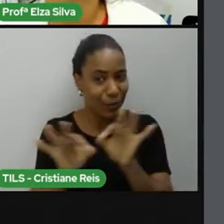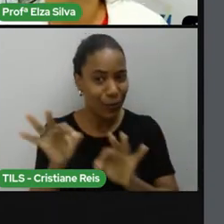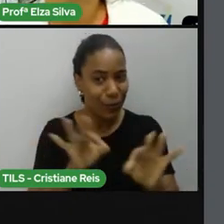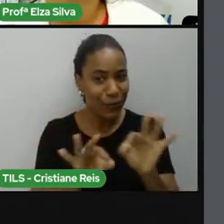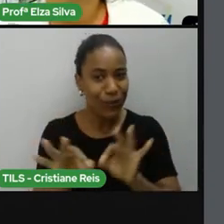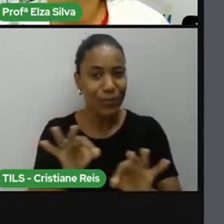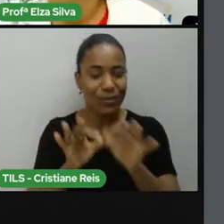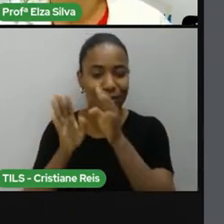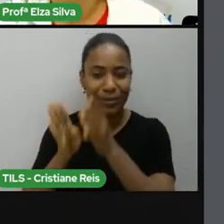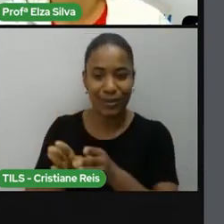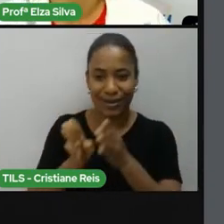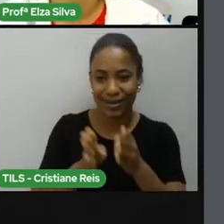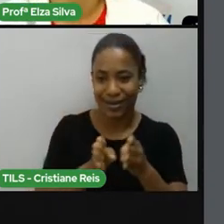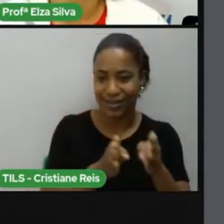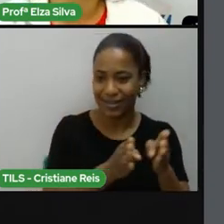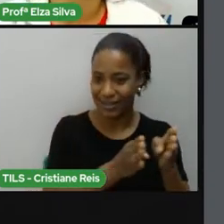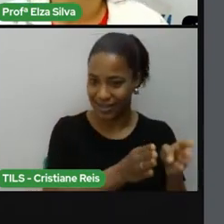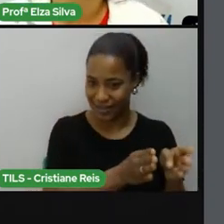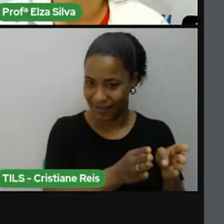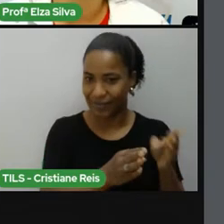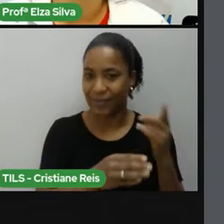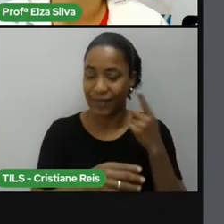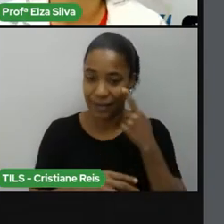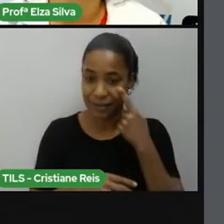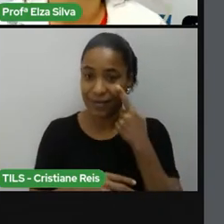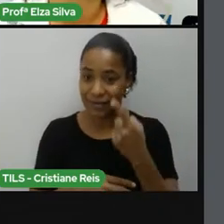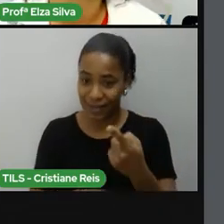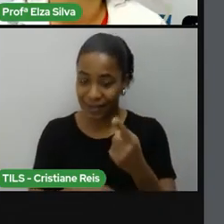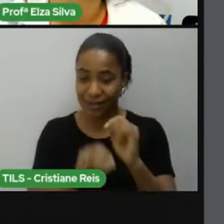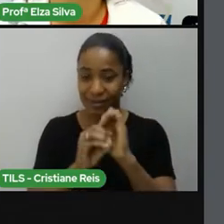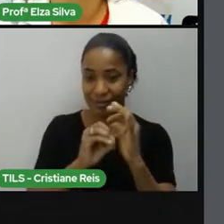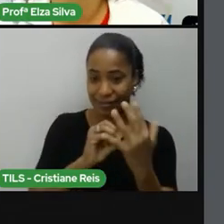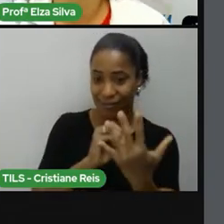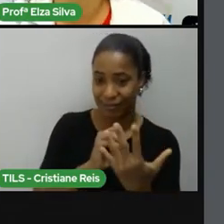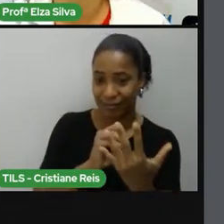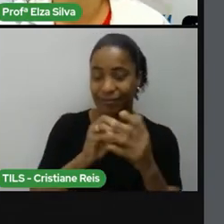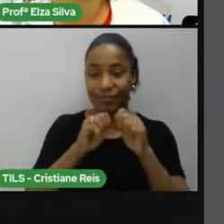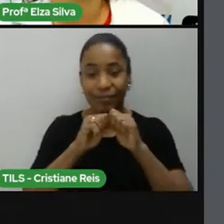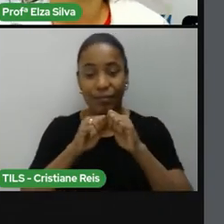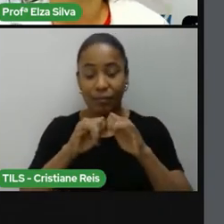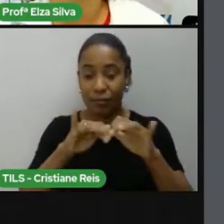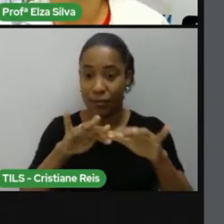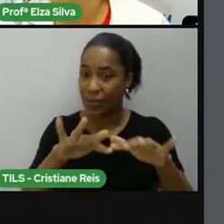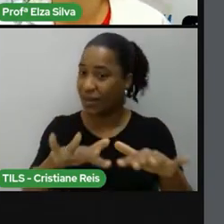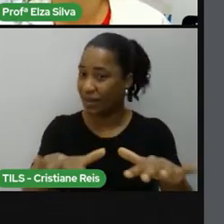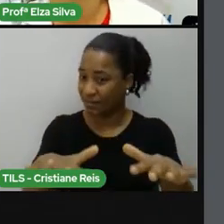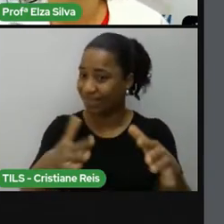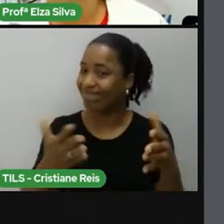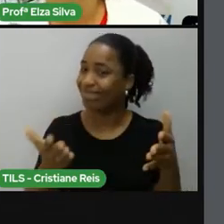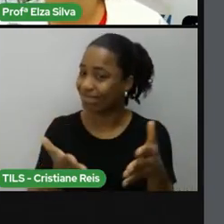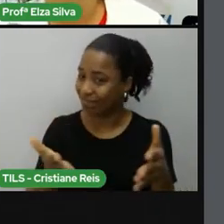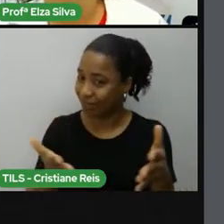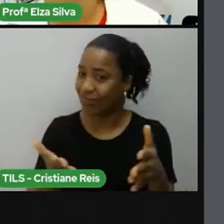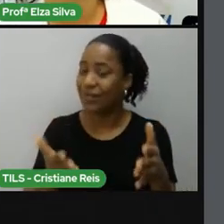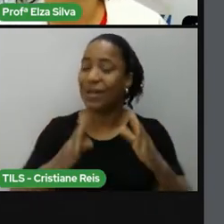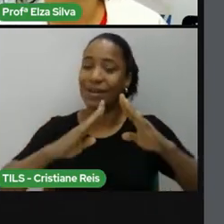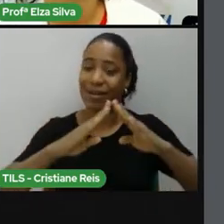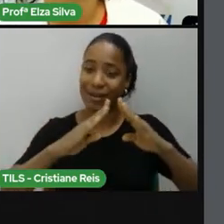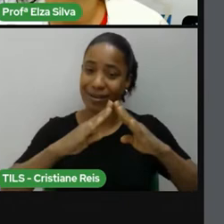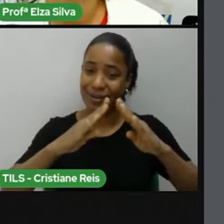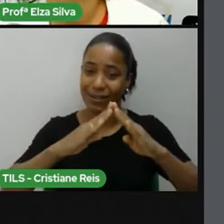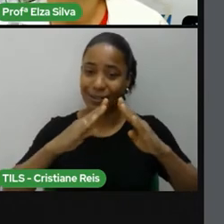Neste contexto da pandemia, em que é necessário que tenhamos aulas virtuais,